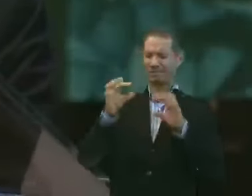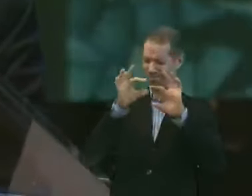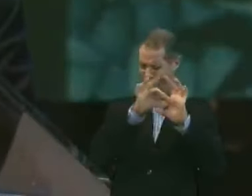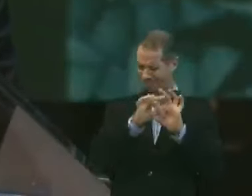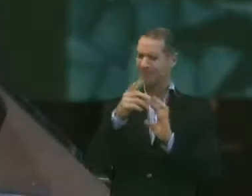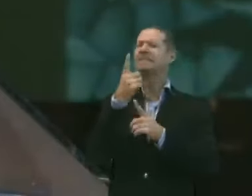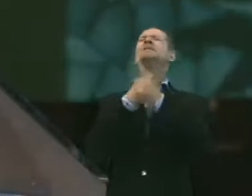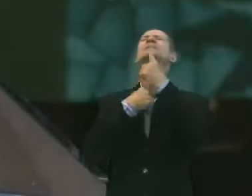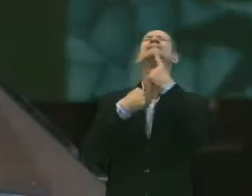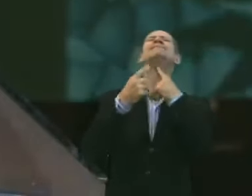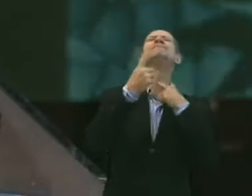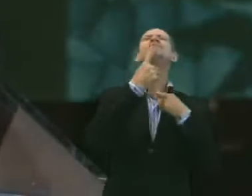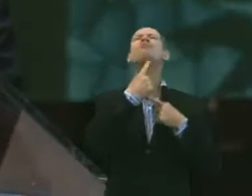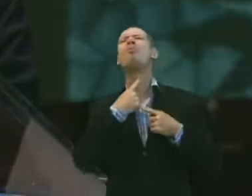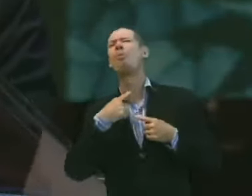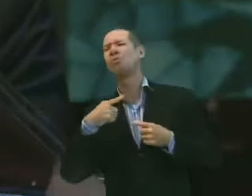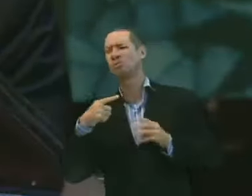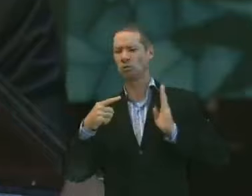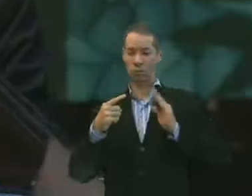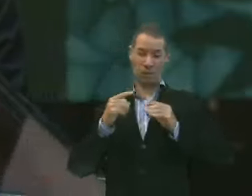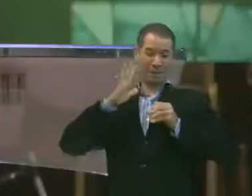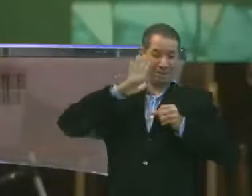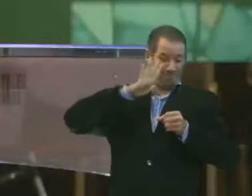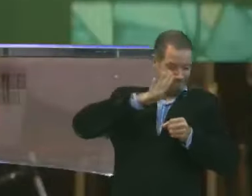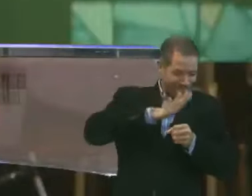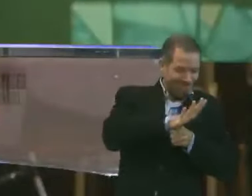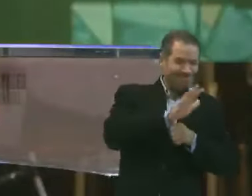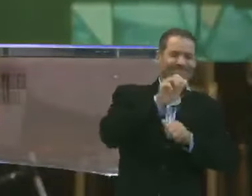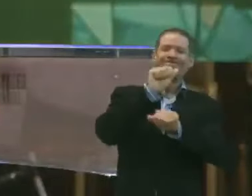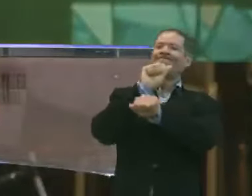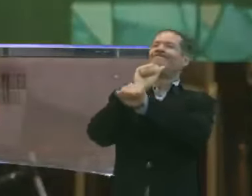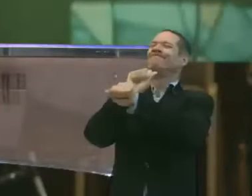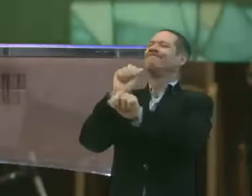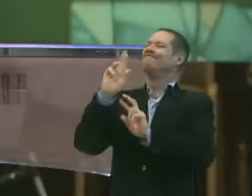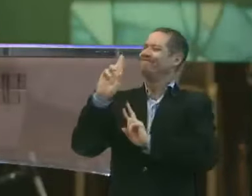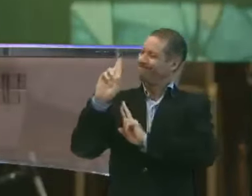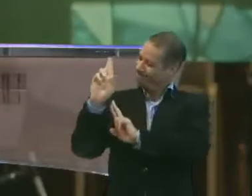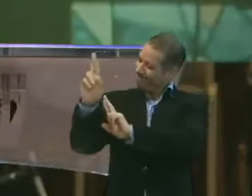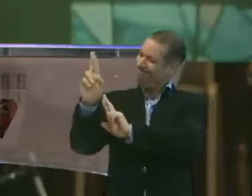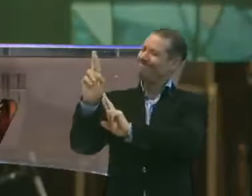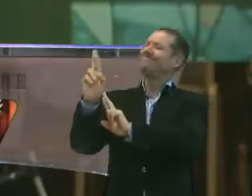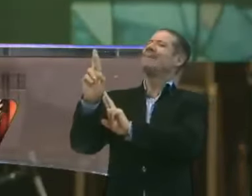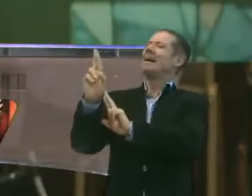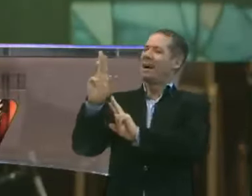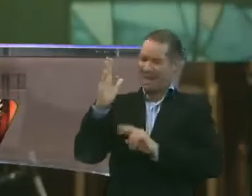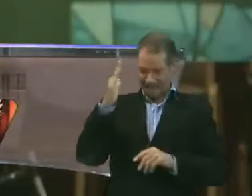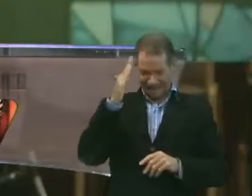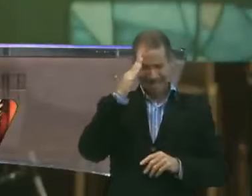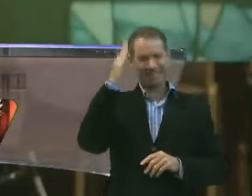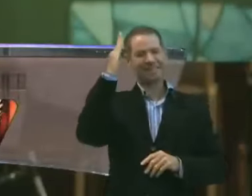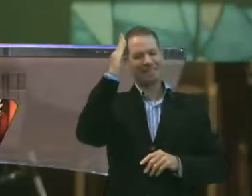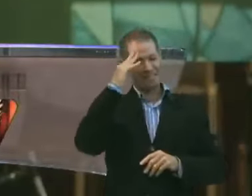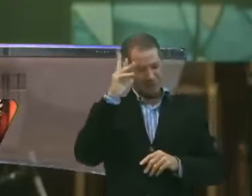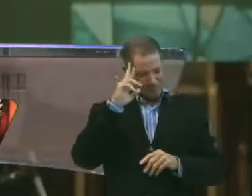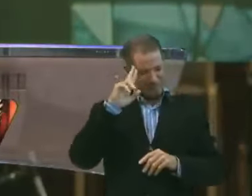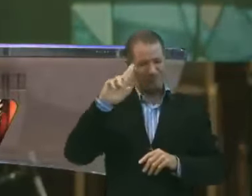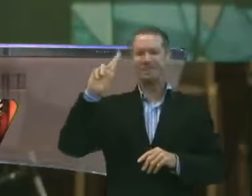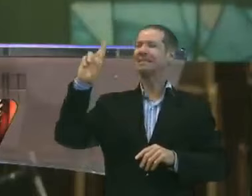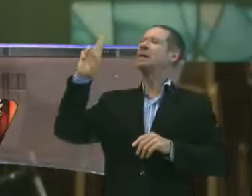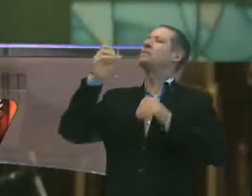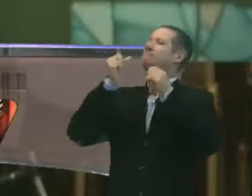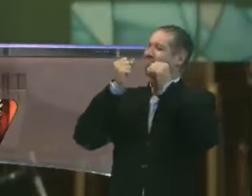desejosos por encher o nosso coração de esperança. Reconhecendo e sabendo que o Senhor